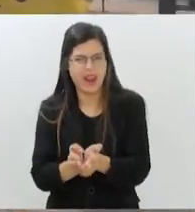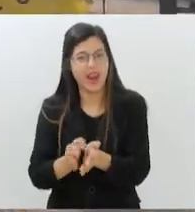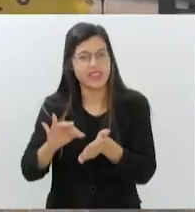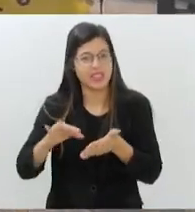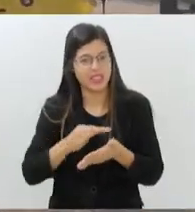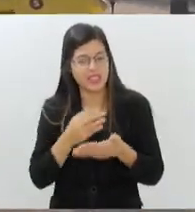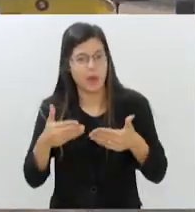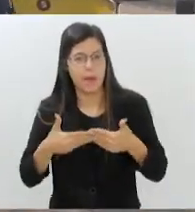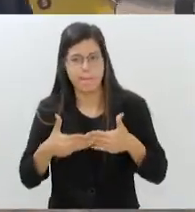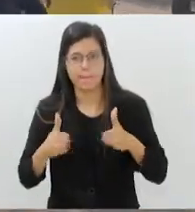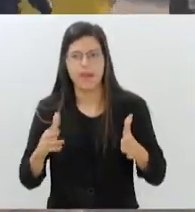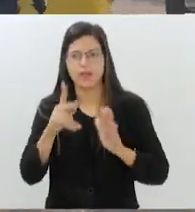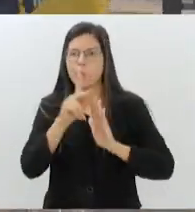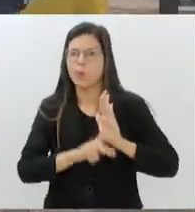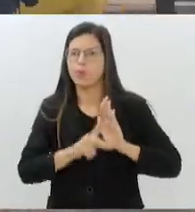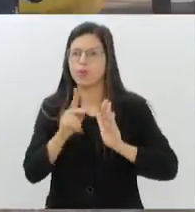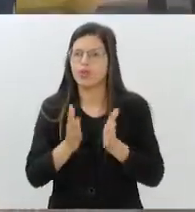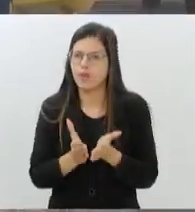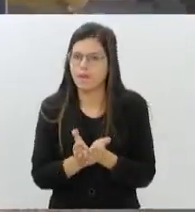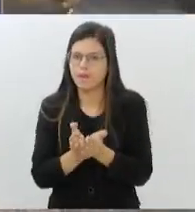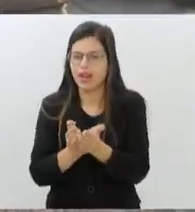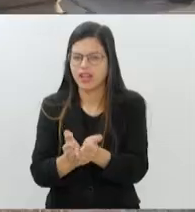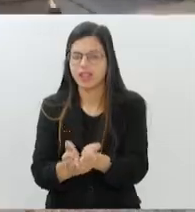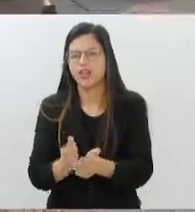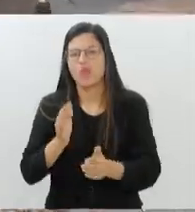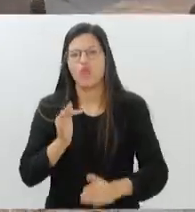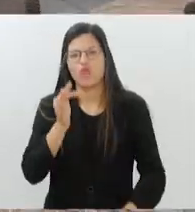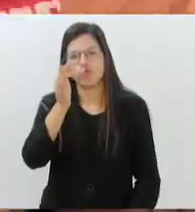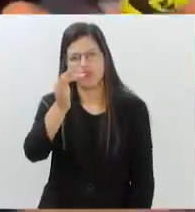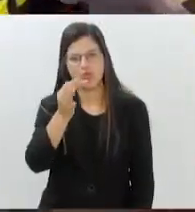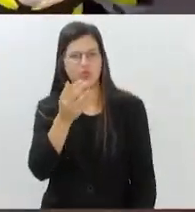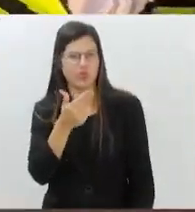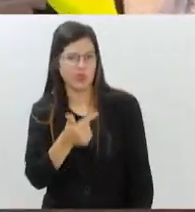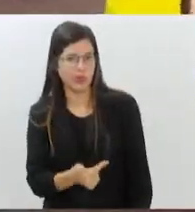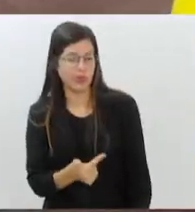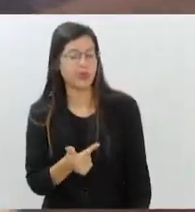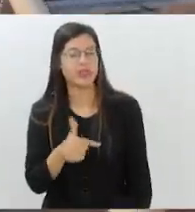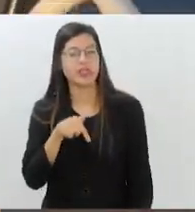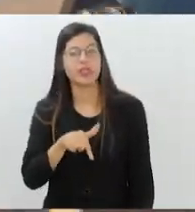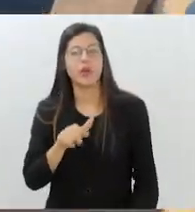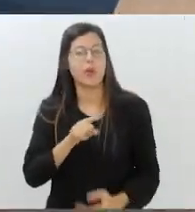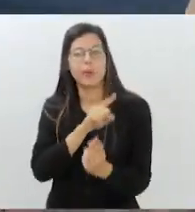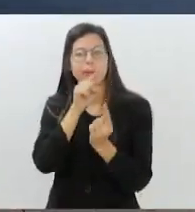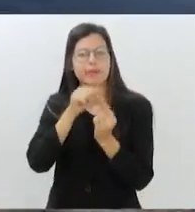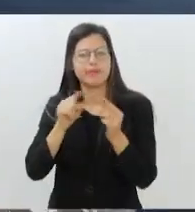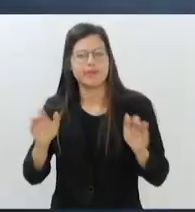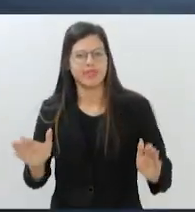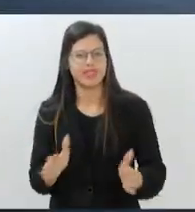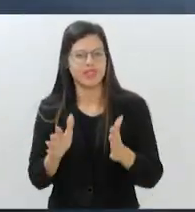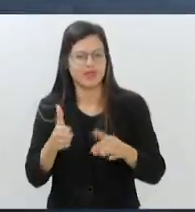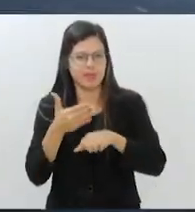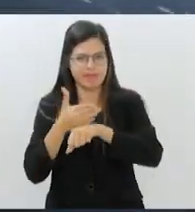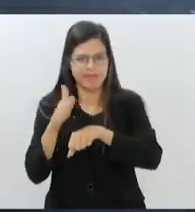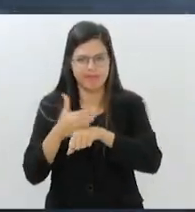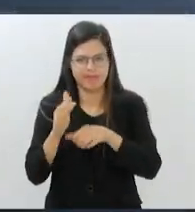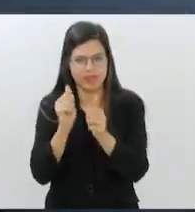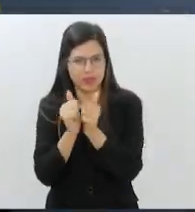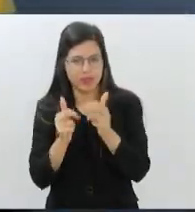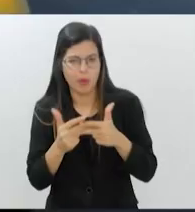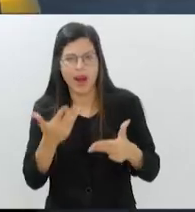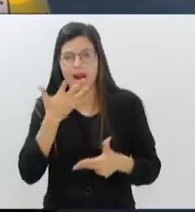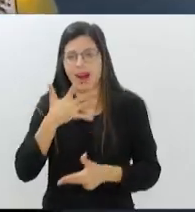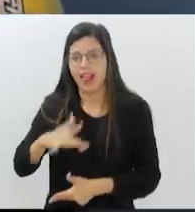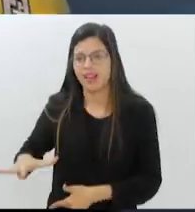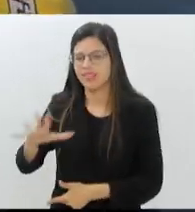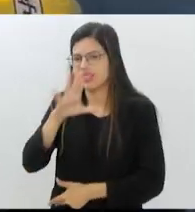abertas para o projeto Velejando para o Futuro 2, que visa incentivar a prática esportiva para crianças